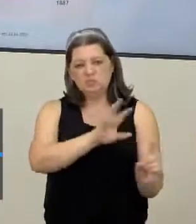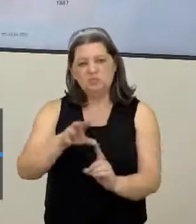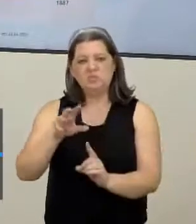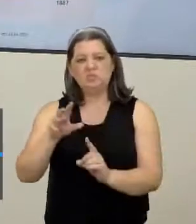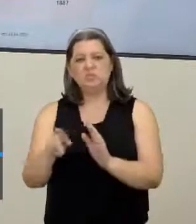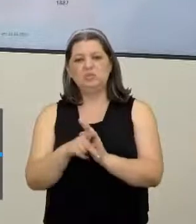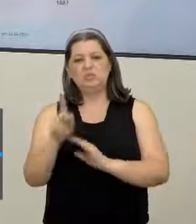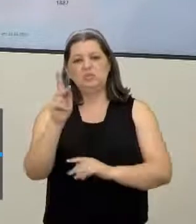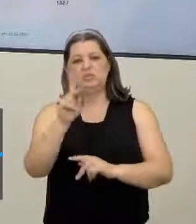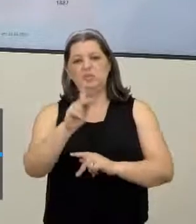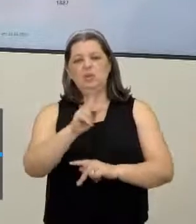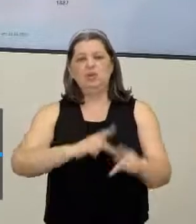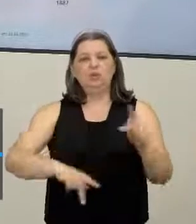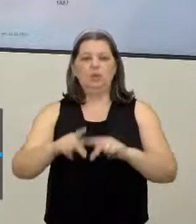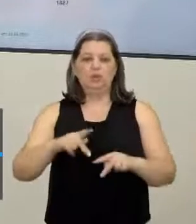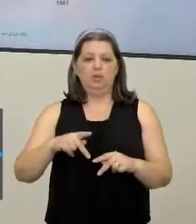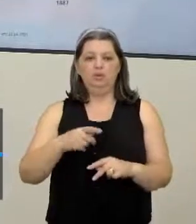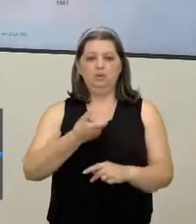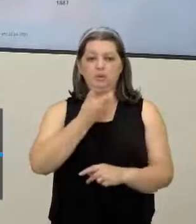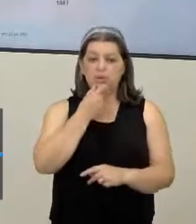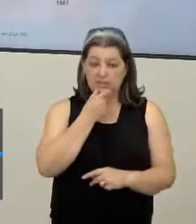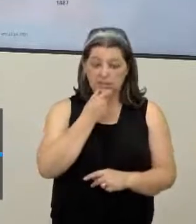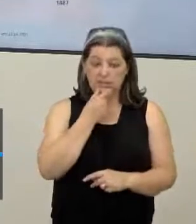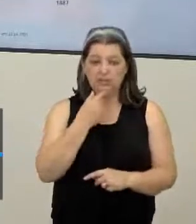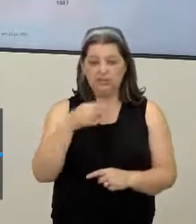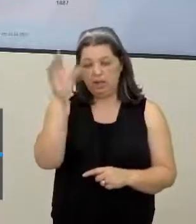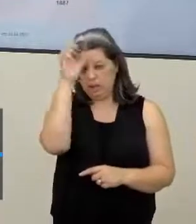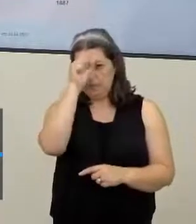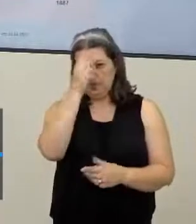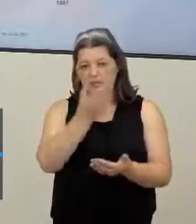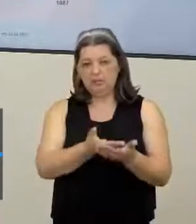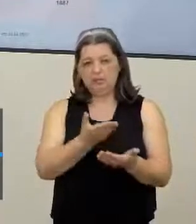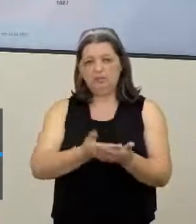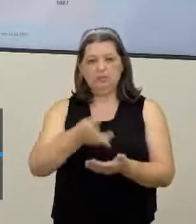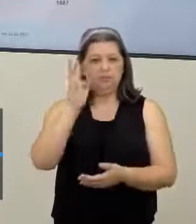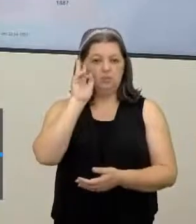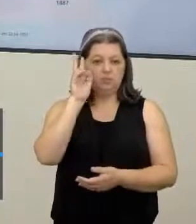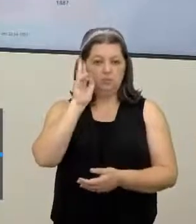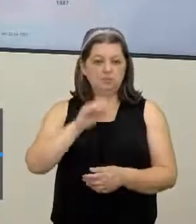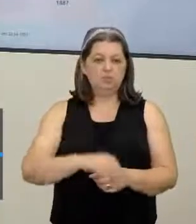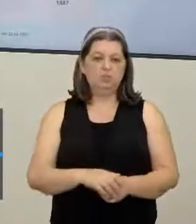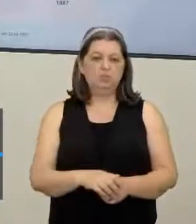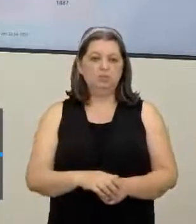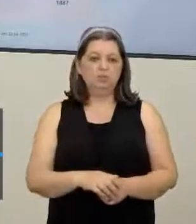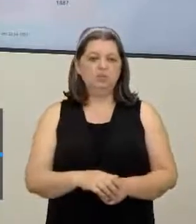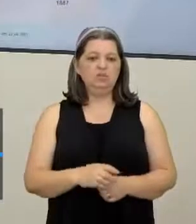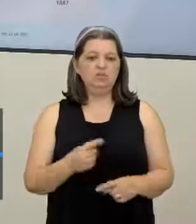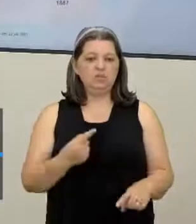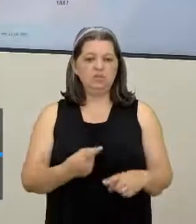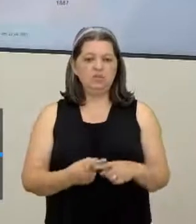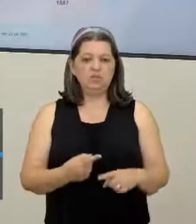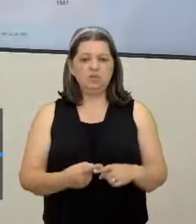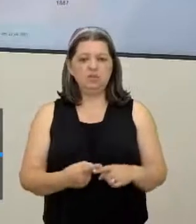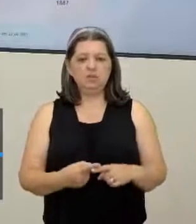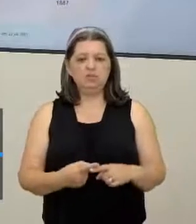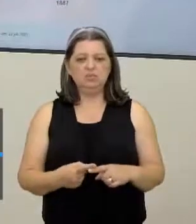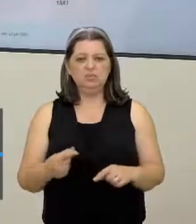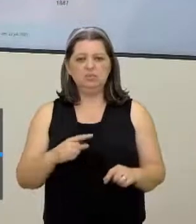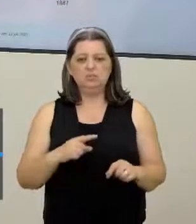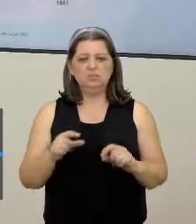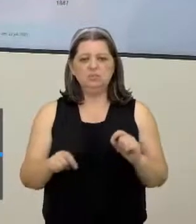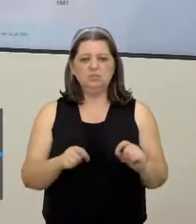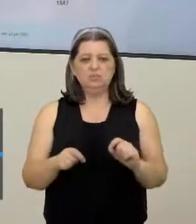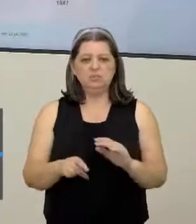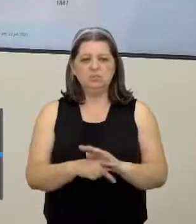processo histórico Que vocês aprendem Nas aulas de história né Dando essa questão aí Então por isso que o gráfico Ele